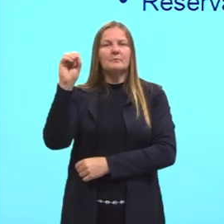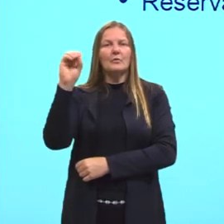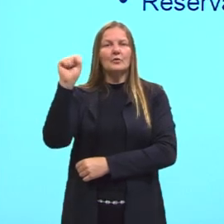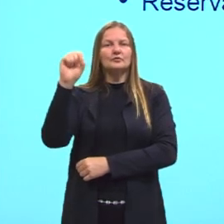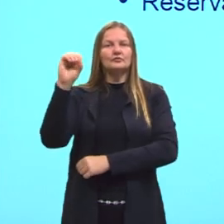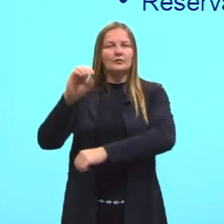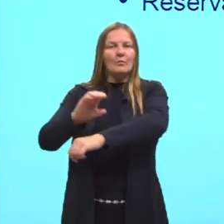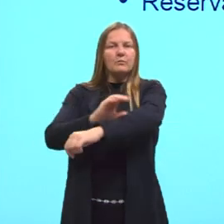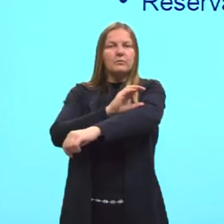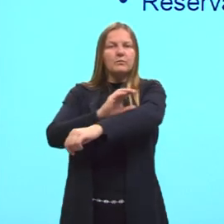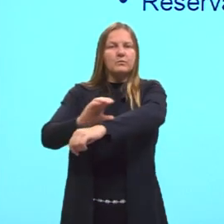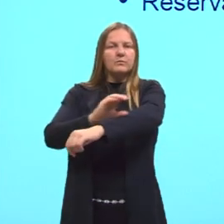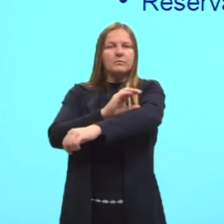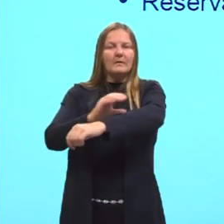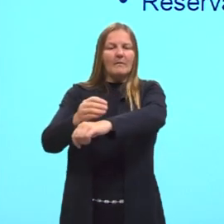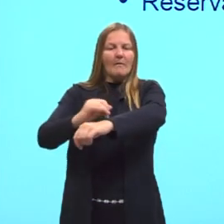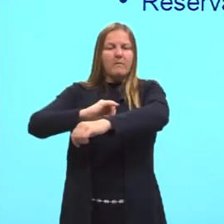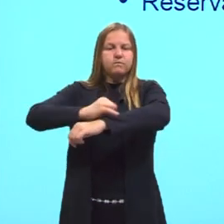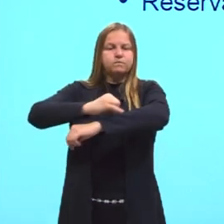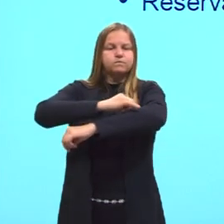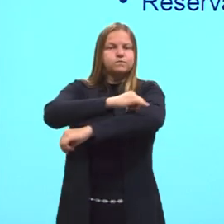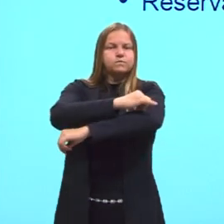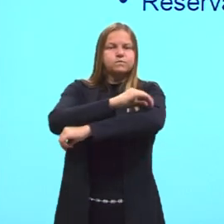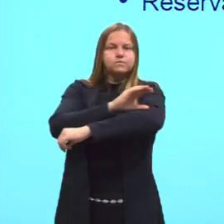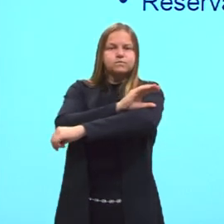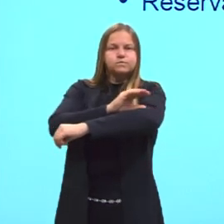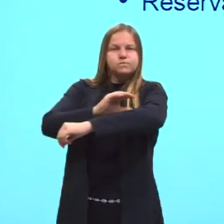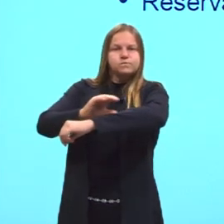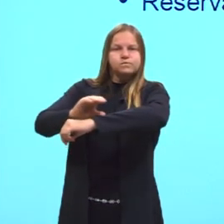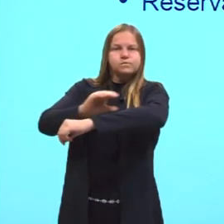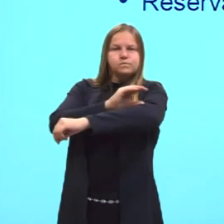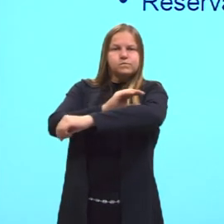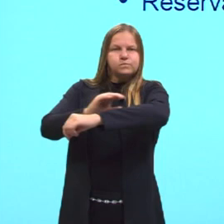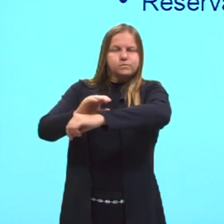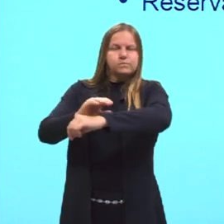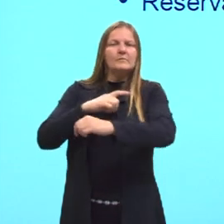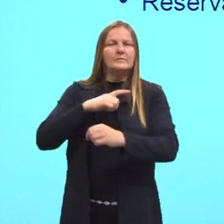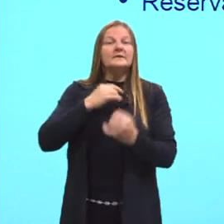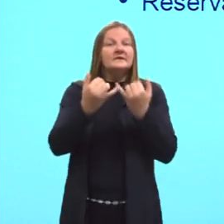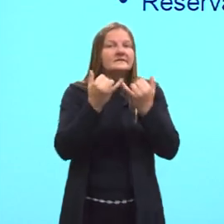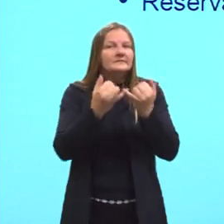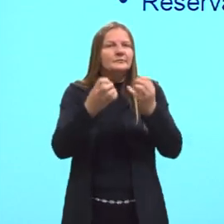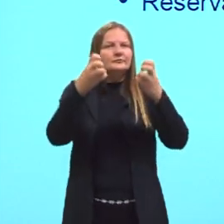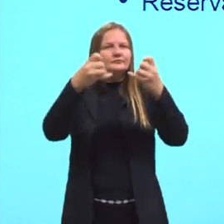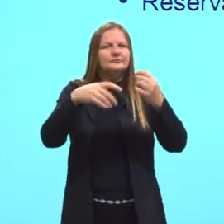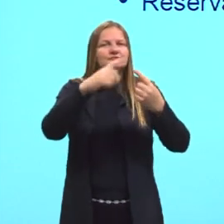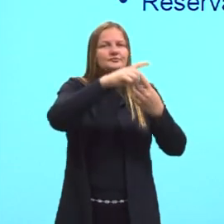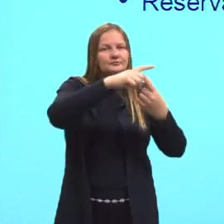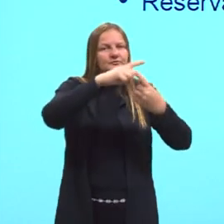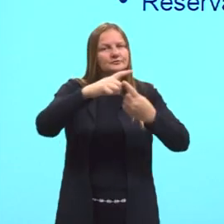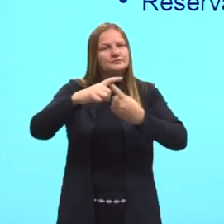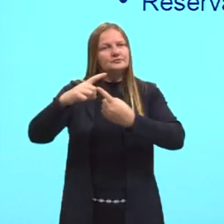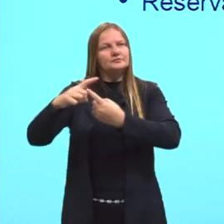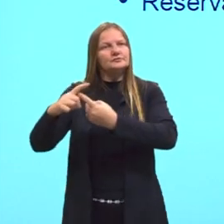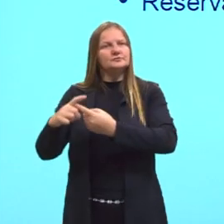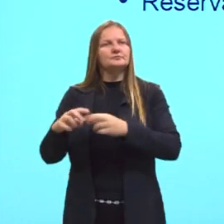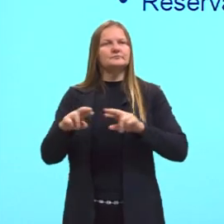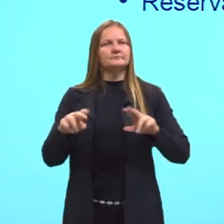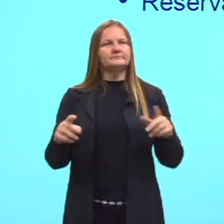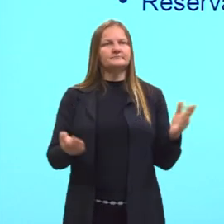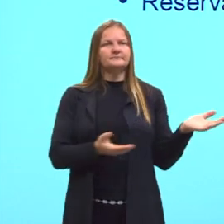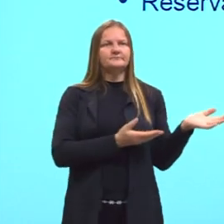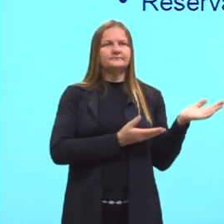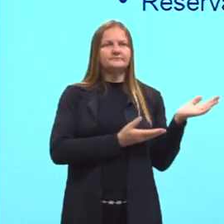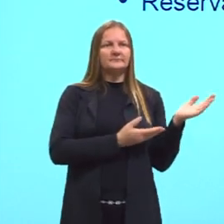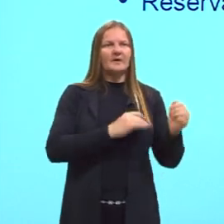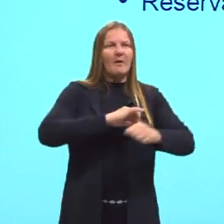do tecido adiposo, por exemplo. Então, aqui nós temos exemplos, nessas imagens, de cada tipo. Do